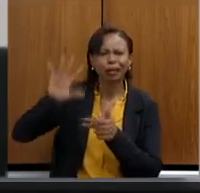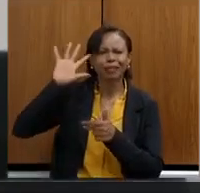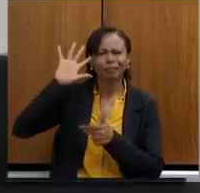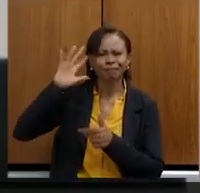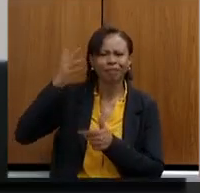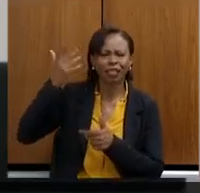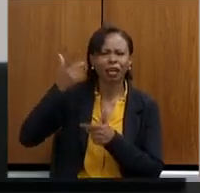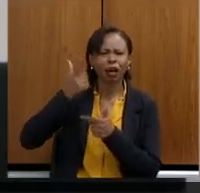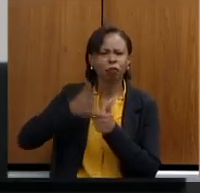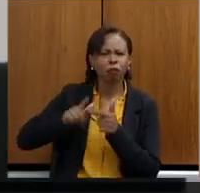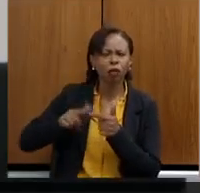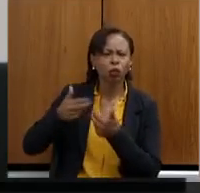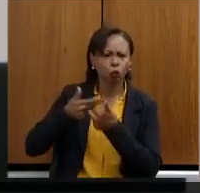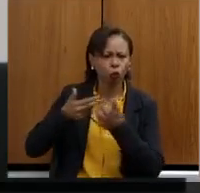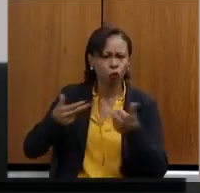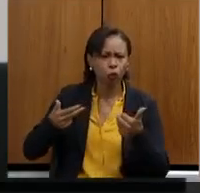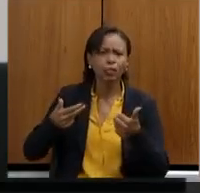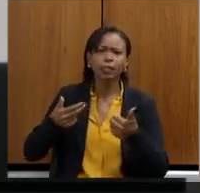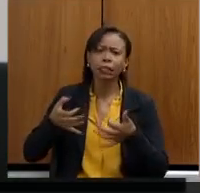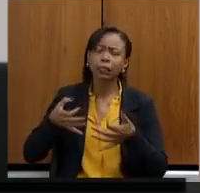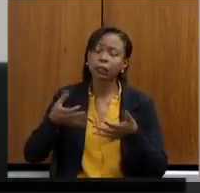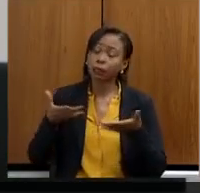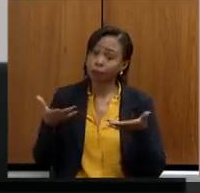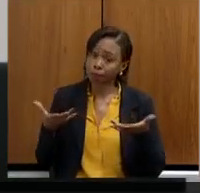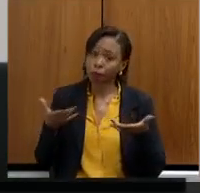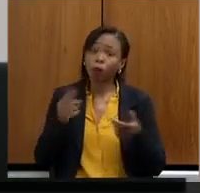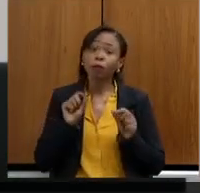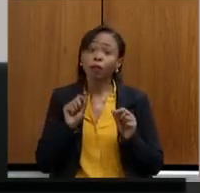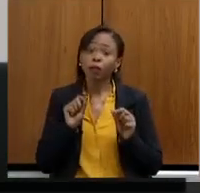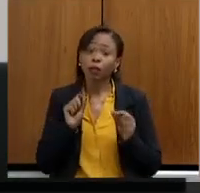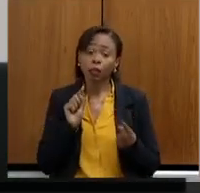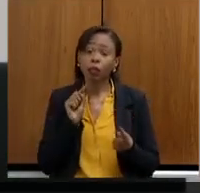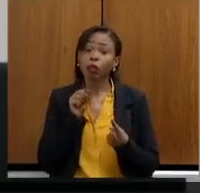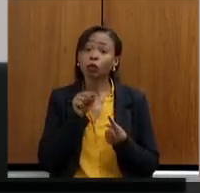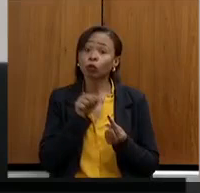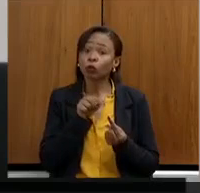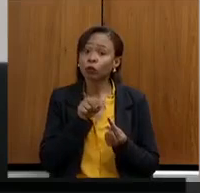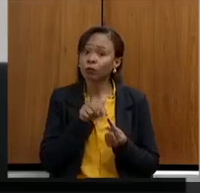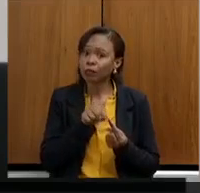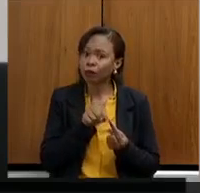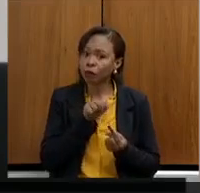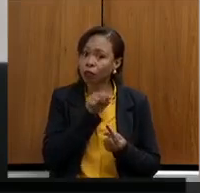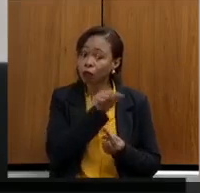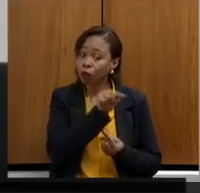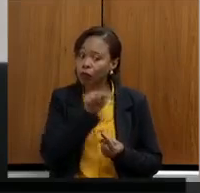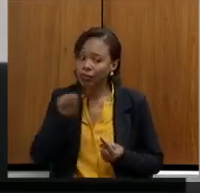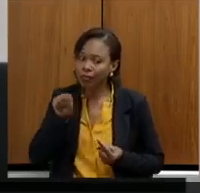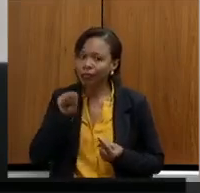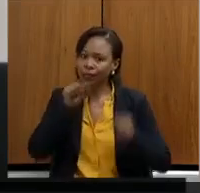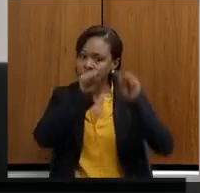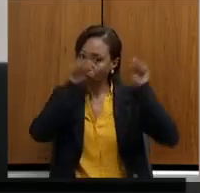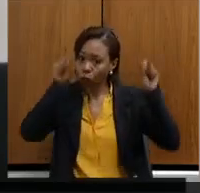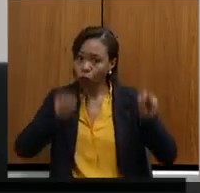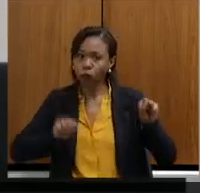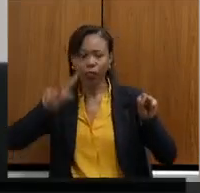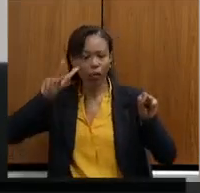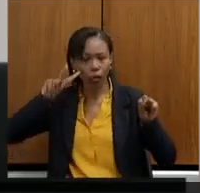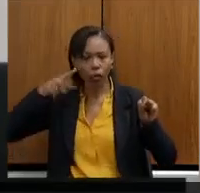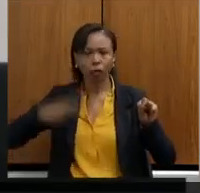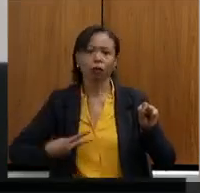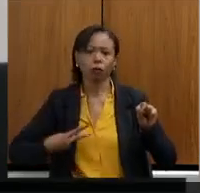para que vocês sejam reconhecidos, e eu falo reconhecido, volto a dizer,